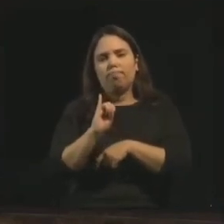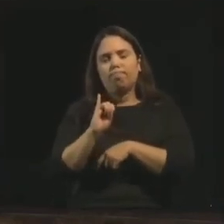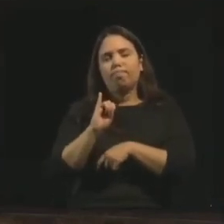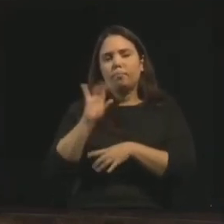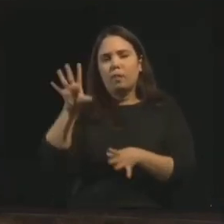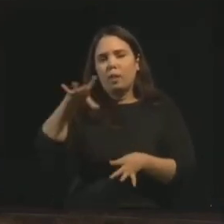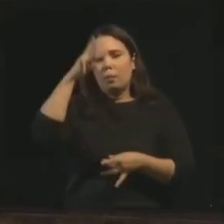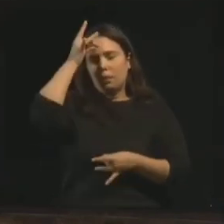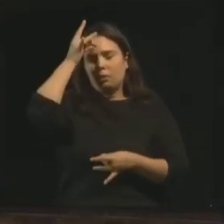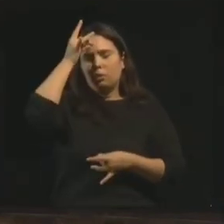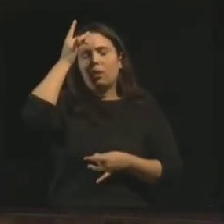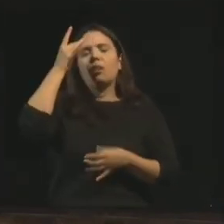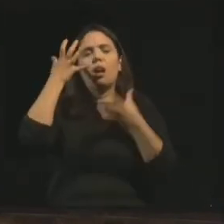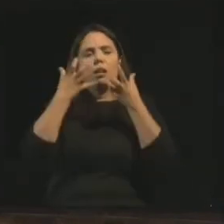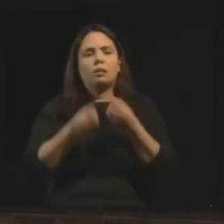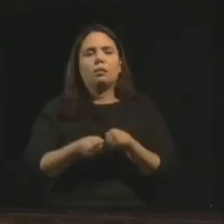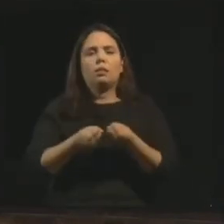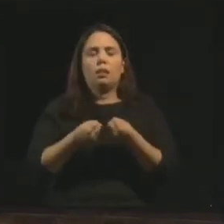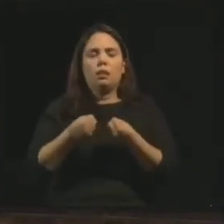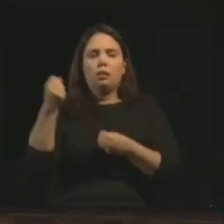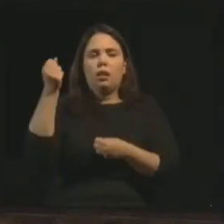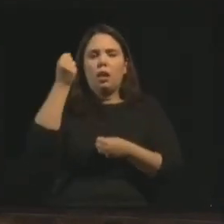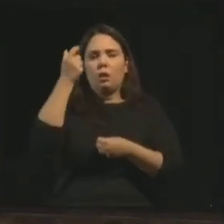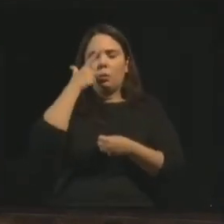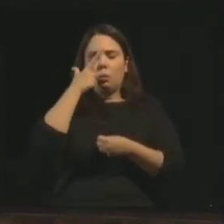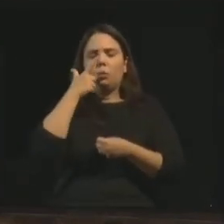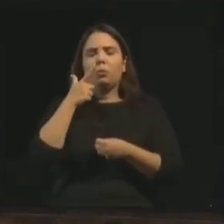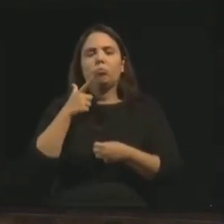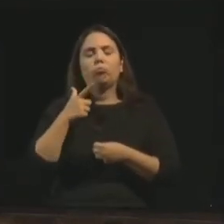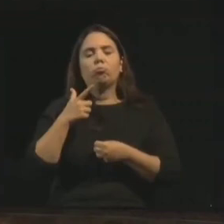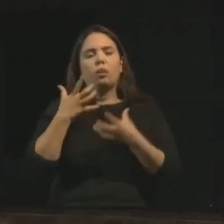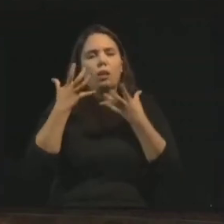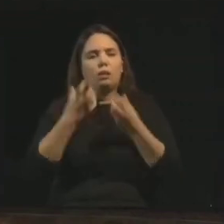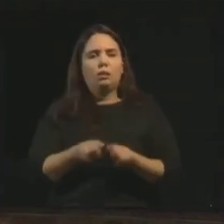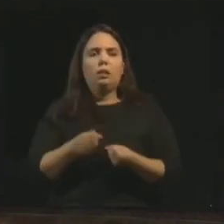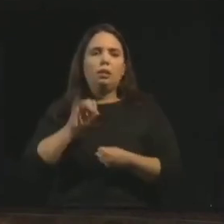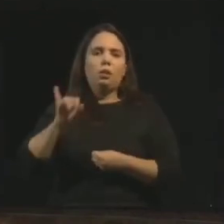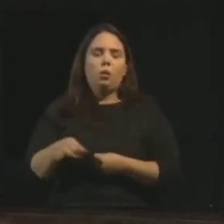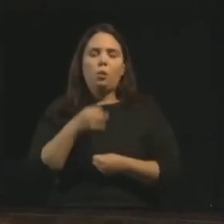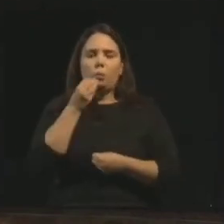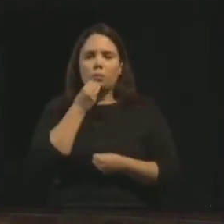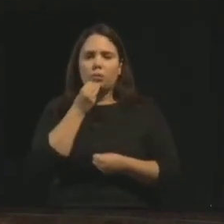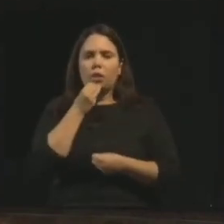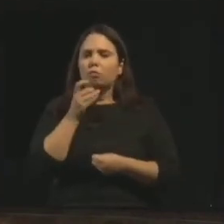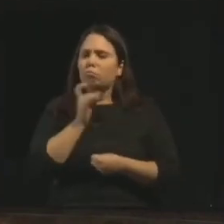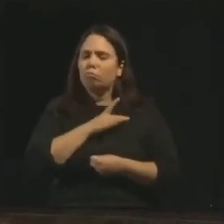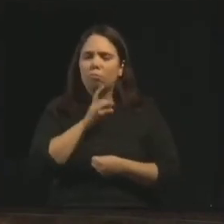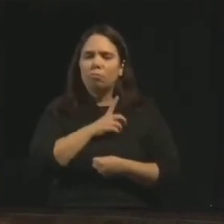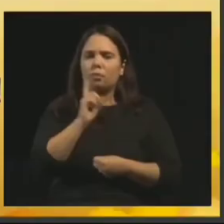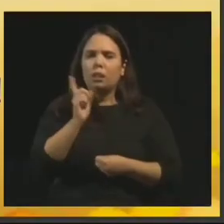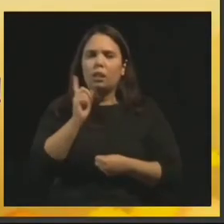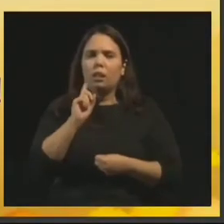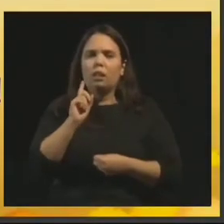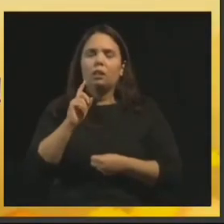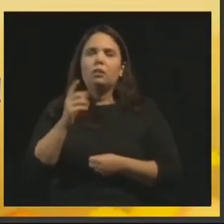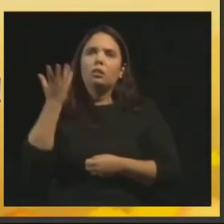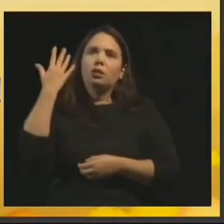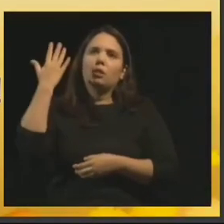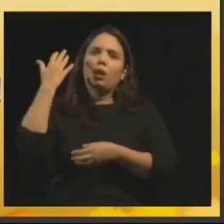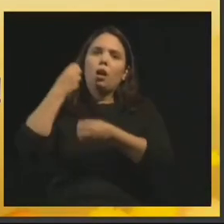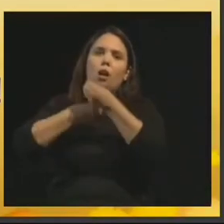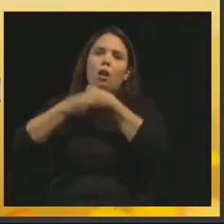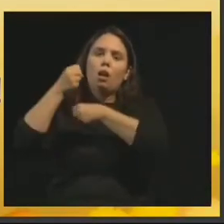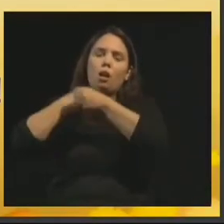torna-te um celeiro de luz, abraçando a oportunidade. Nada temas, pois o mestre há dois mil anos nos